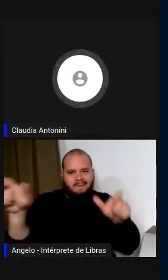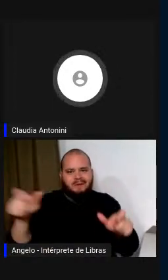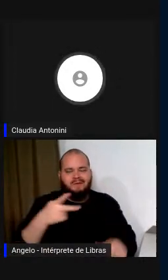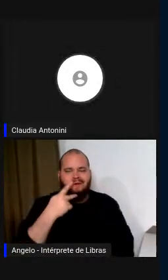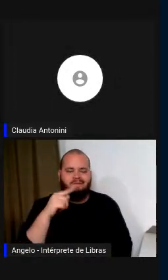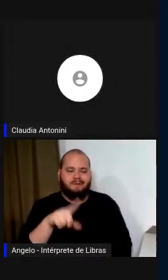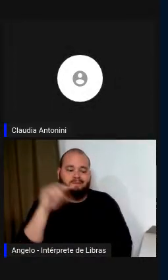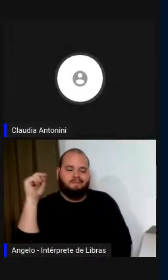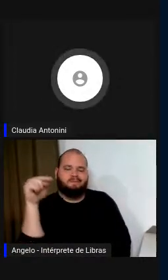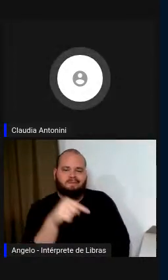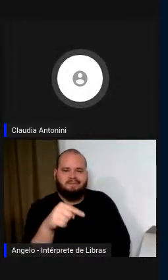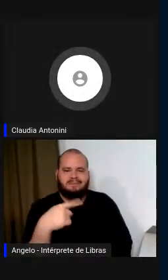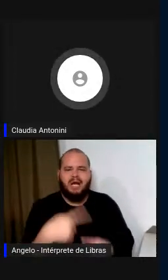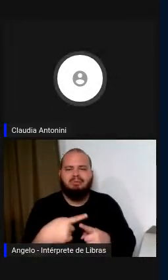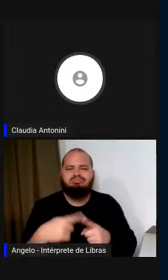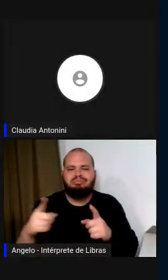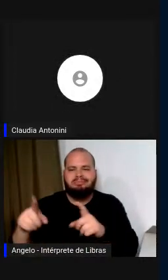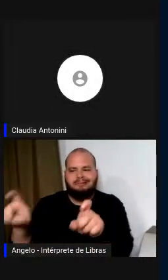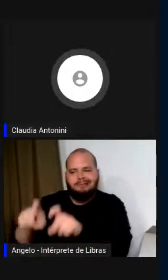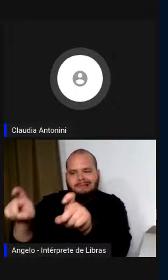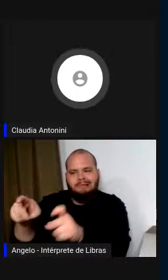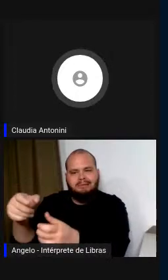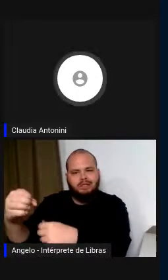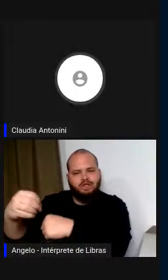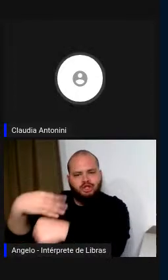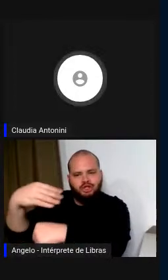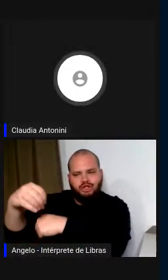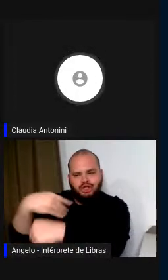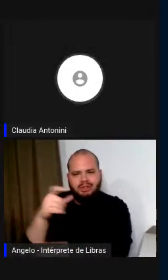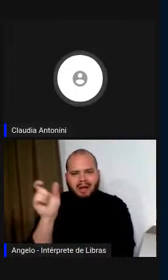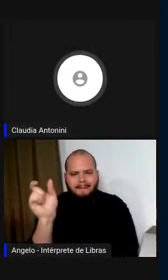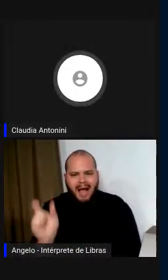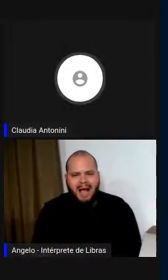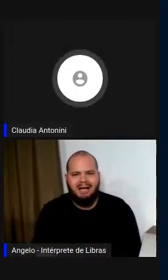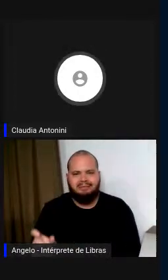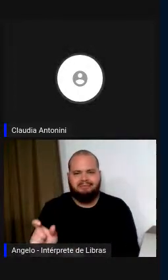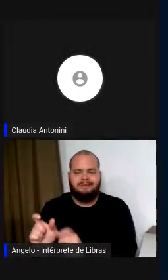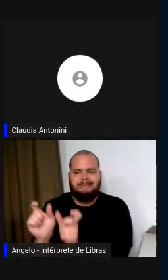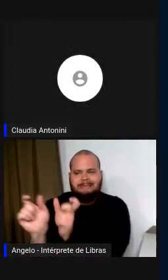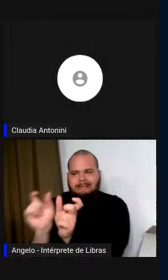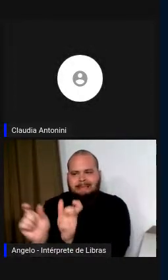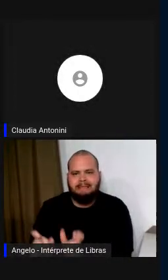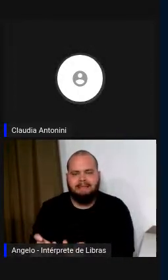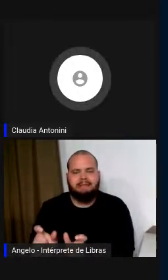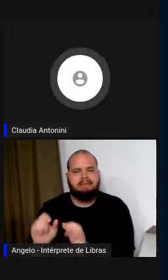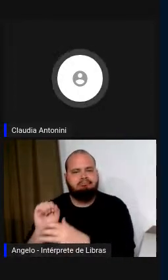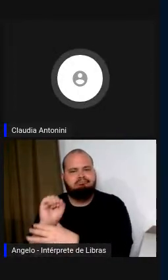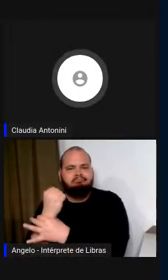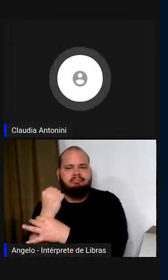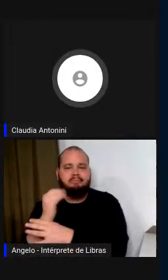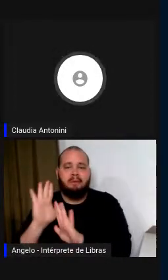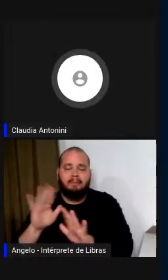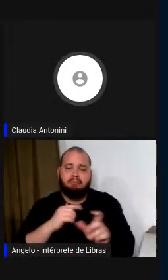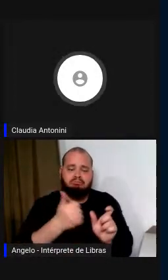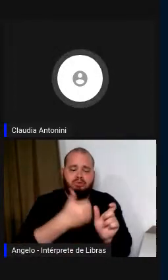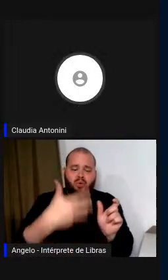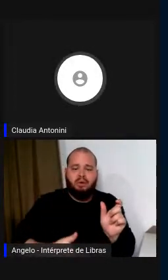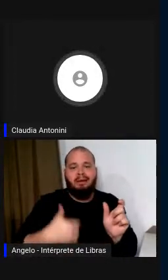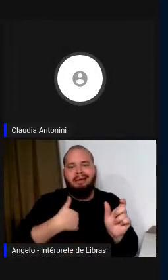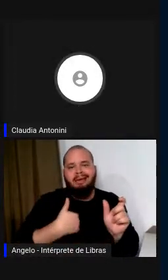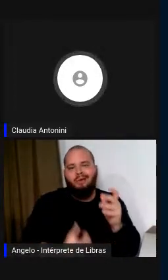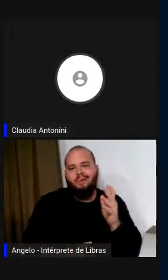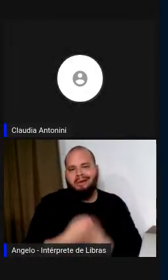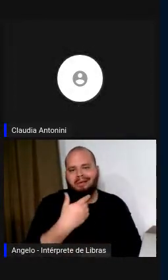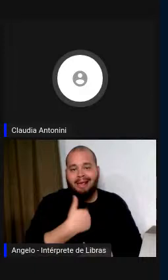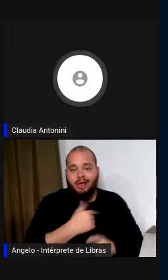aquelas seguras que eu, os glossários fui eu que eu controlei, que eu criei,